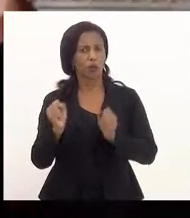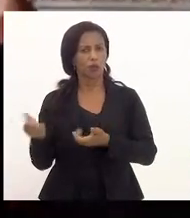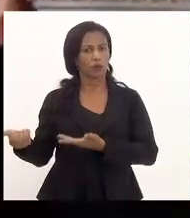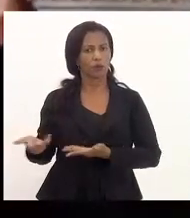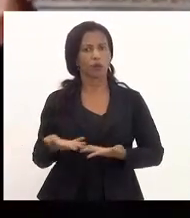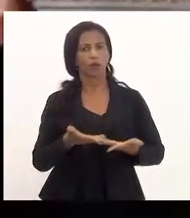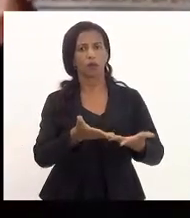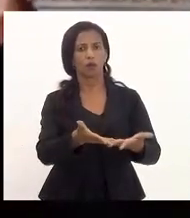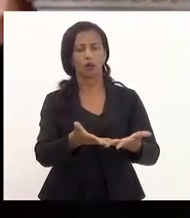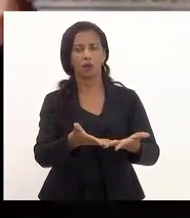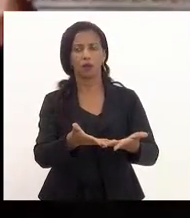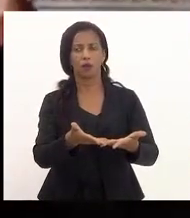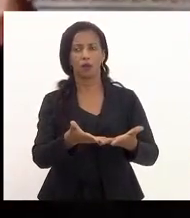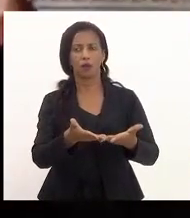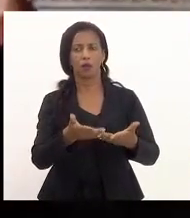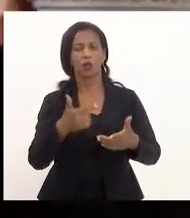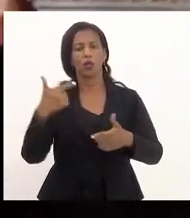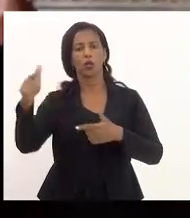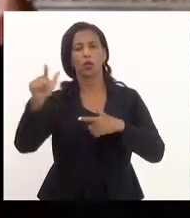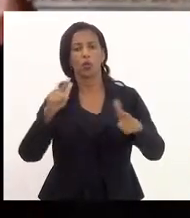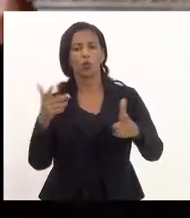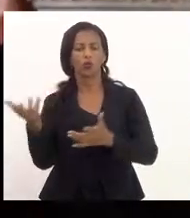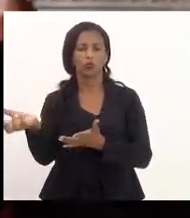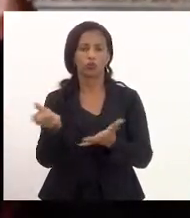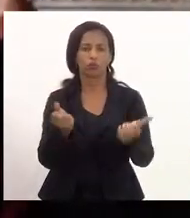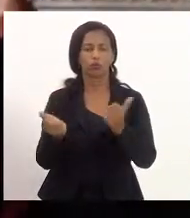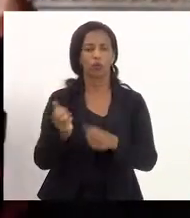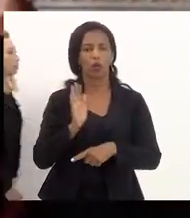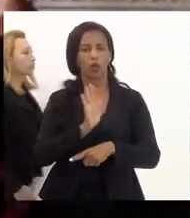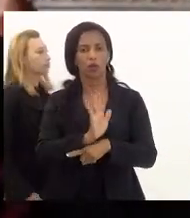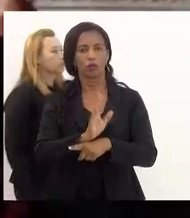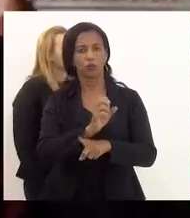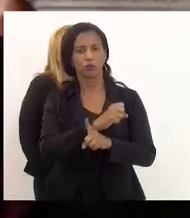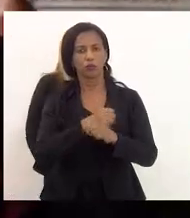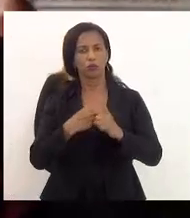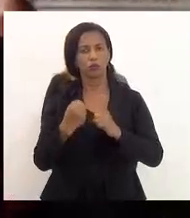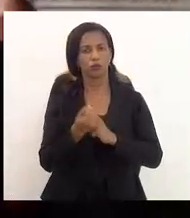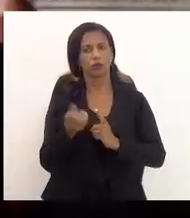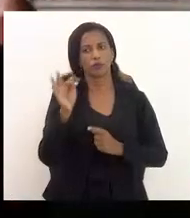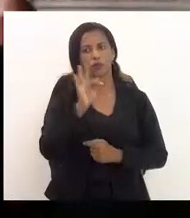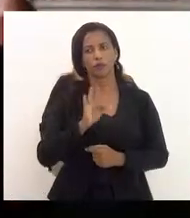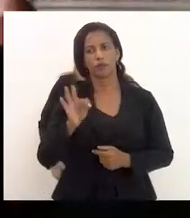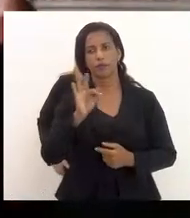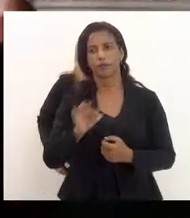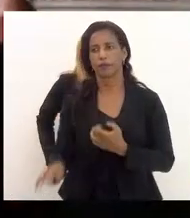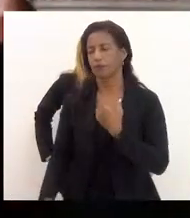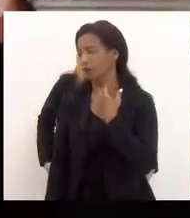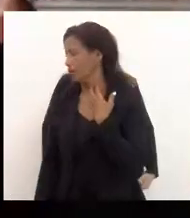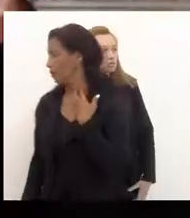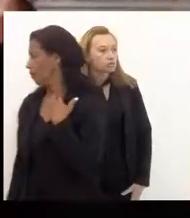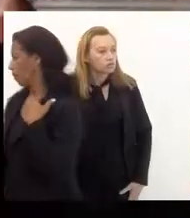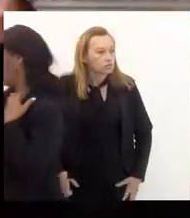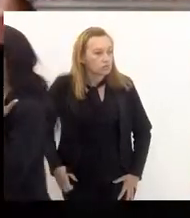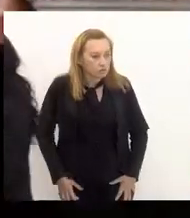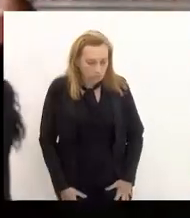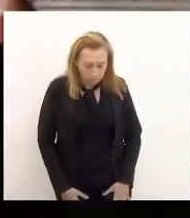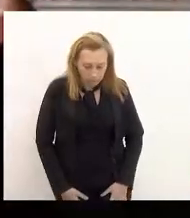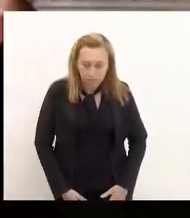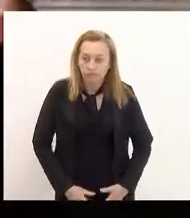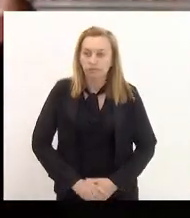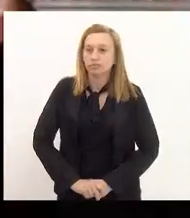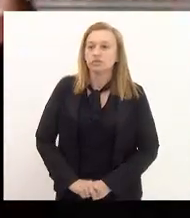encaminhados para a inclusão e outros benefícios assistenciais de origem federal, estadual ou municipal.